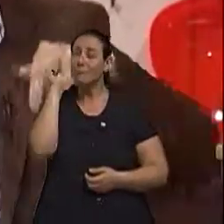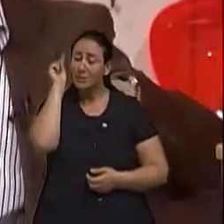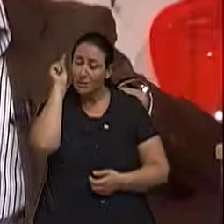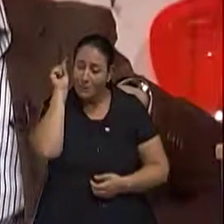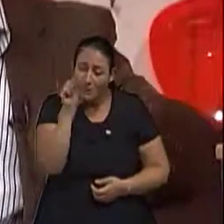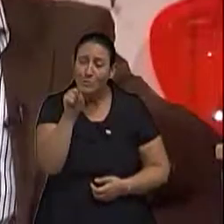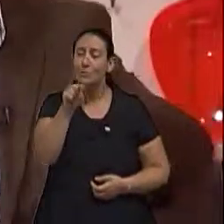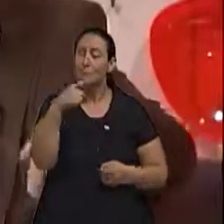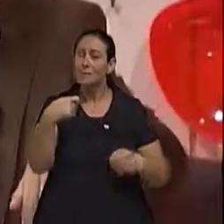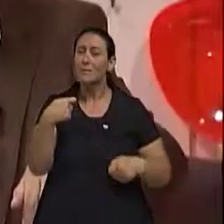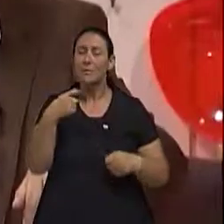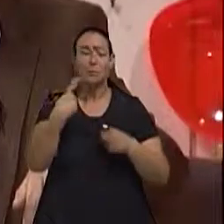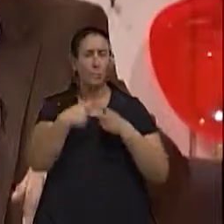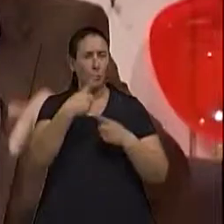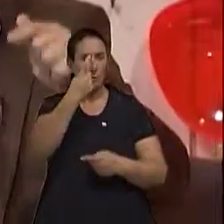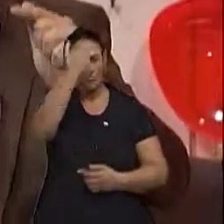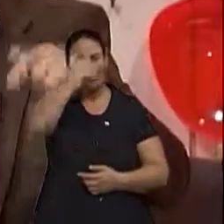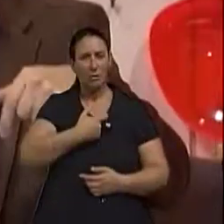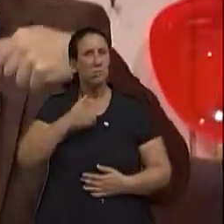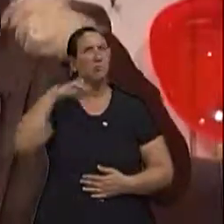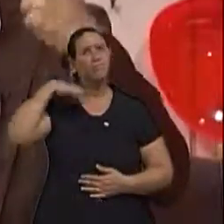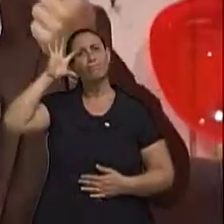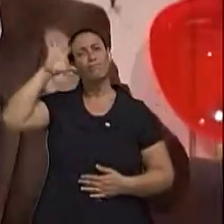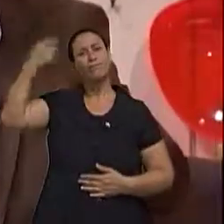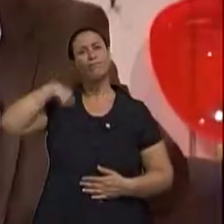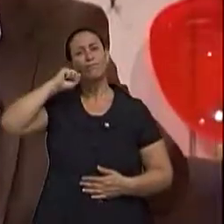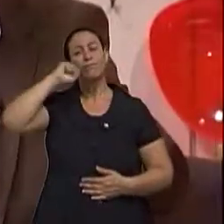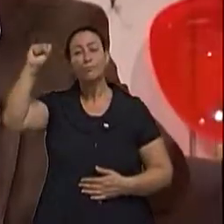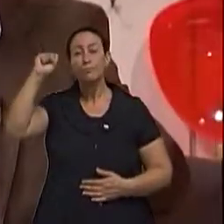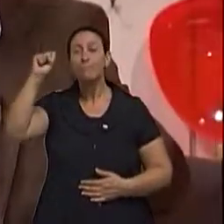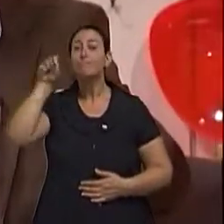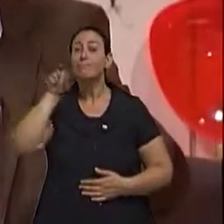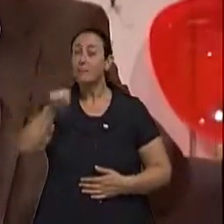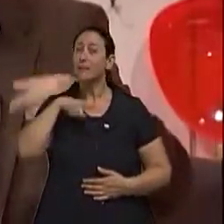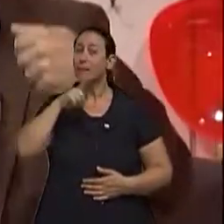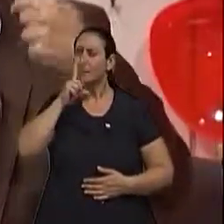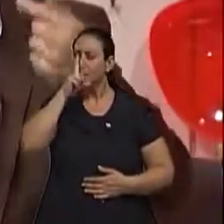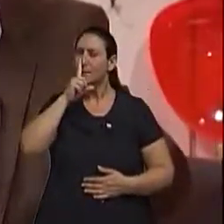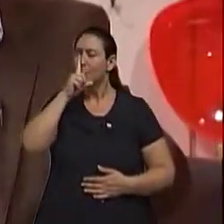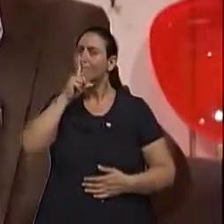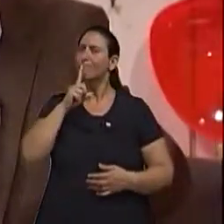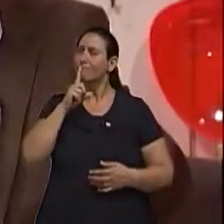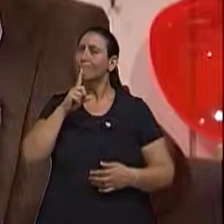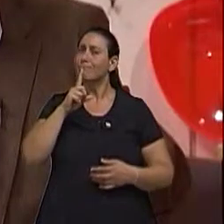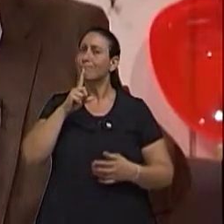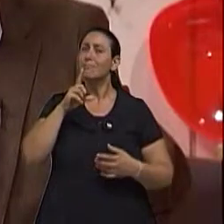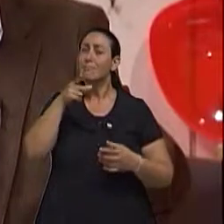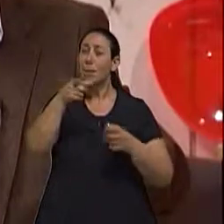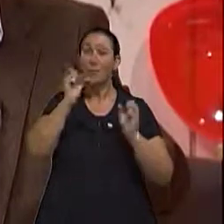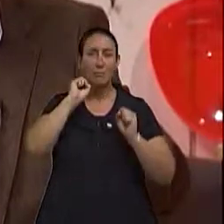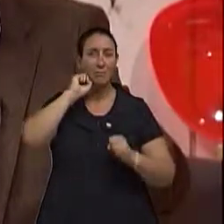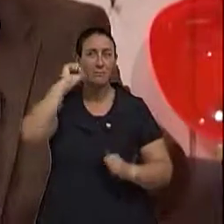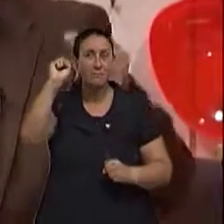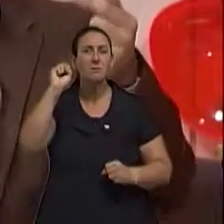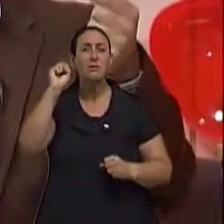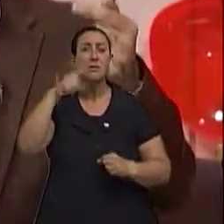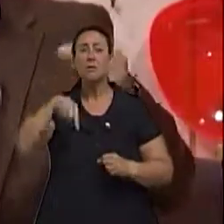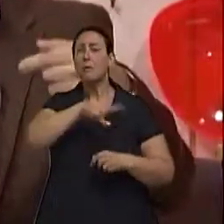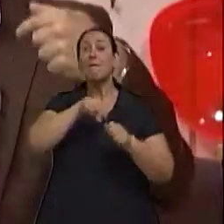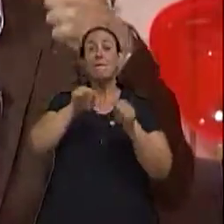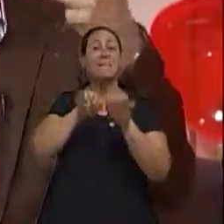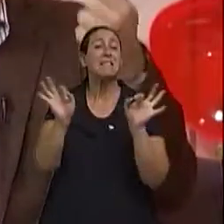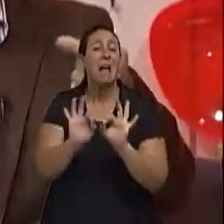de uma pessoa, uma pessoa que tenta o suicídio, ela tem um risco maior de fazer uma nova tentativa, se não for feito nada,